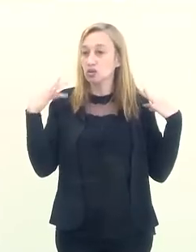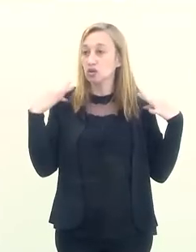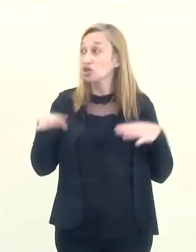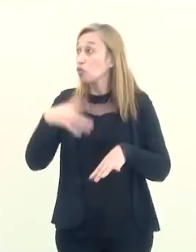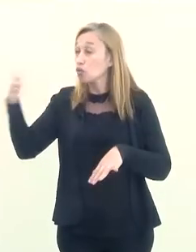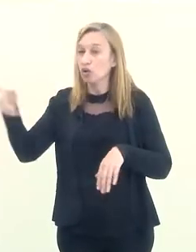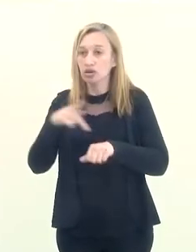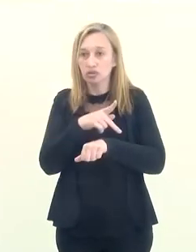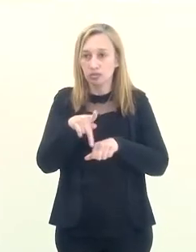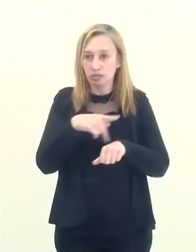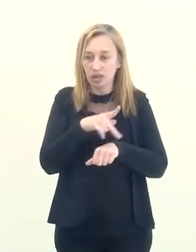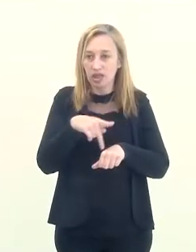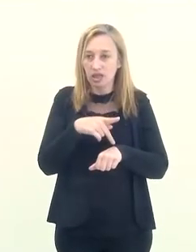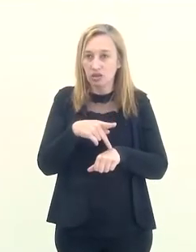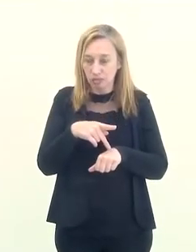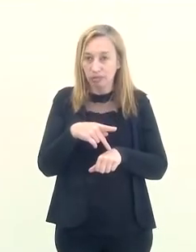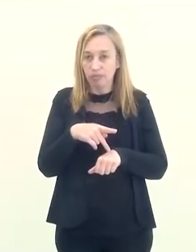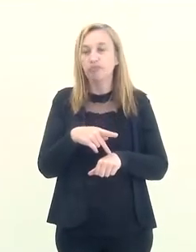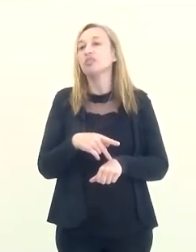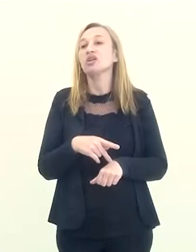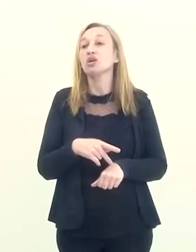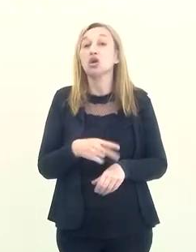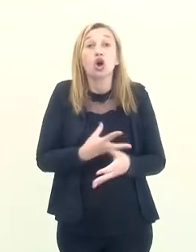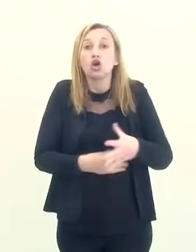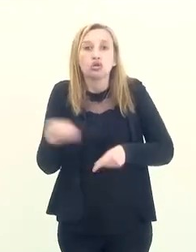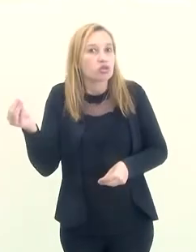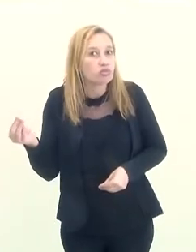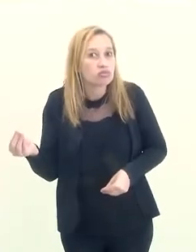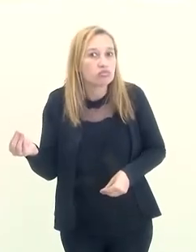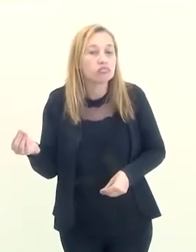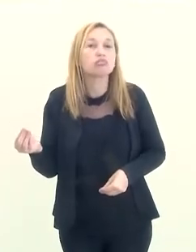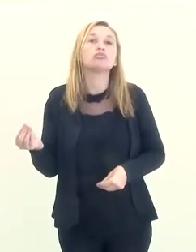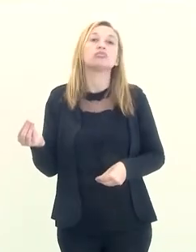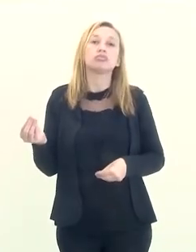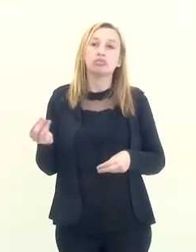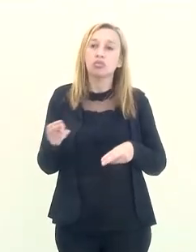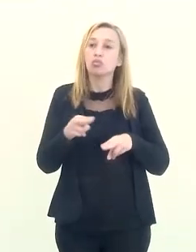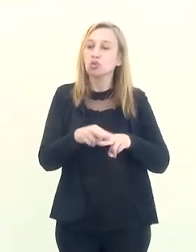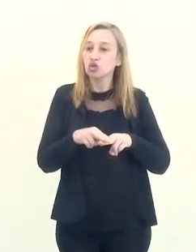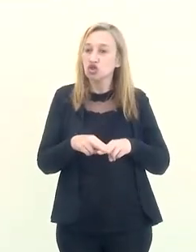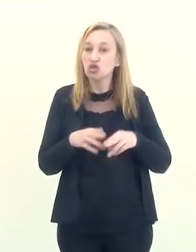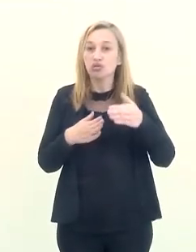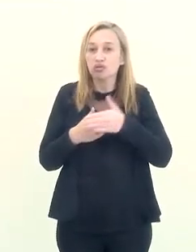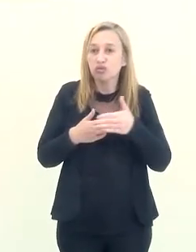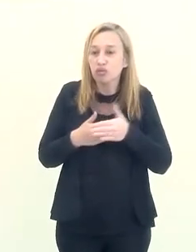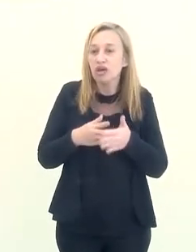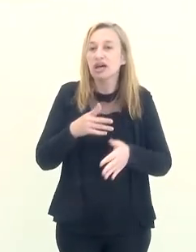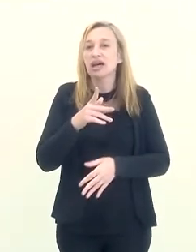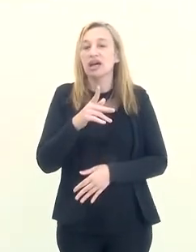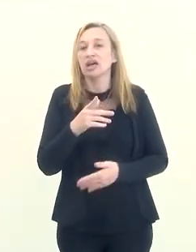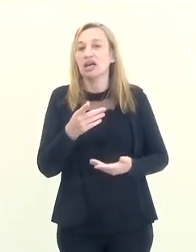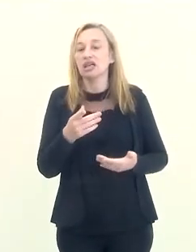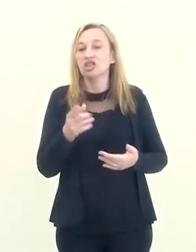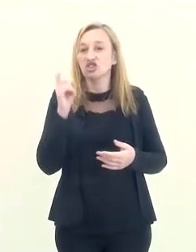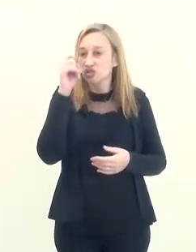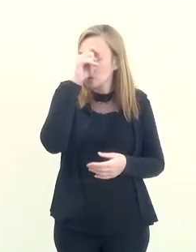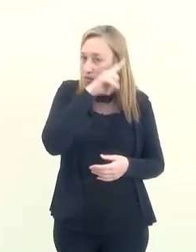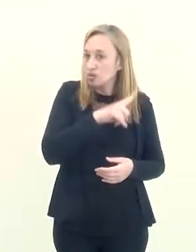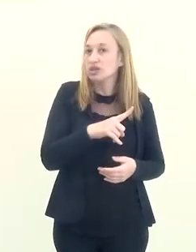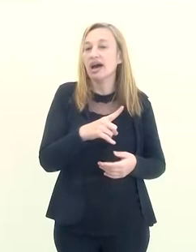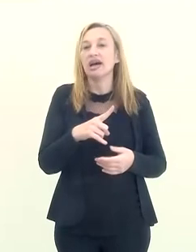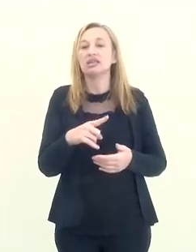turismo internacional, o turista internacional, ele sumiu. Por conta de barreiras sanitárias,